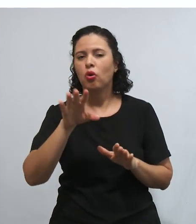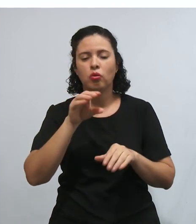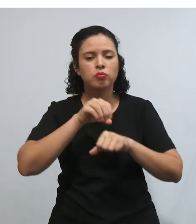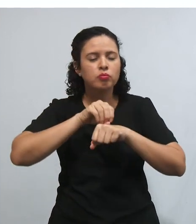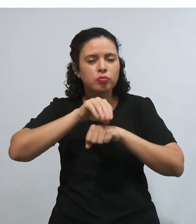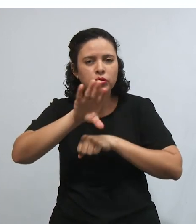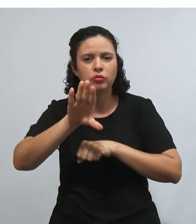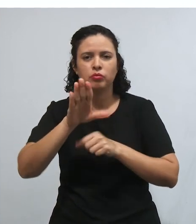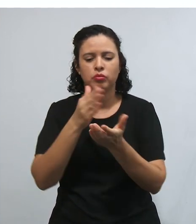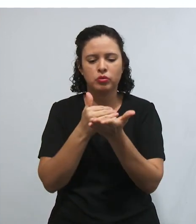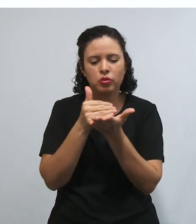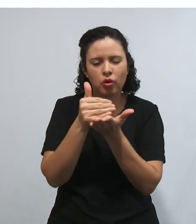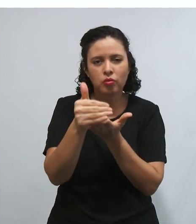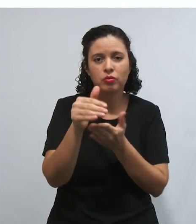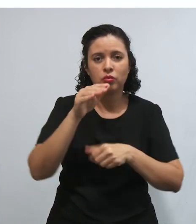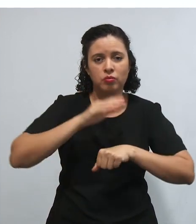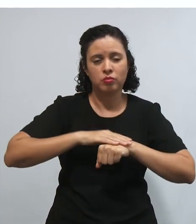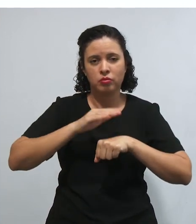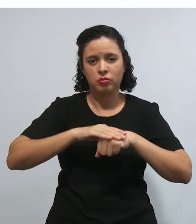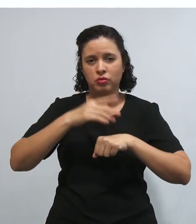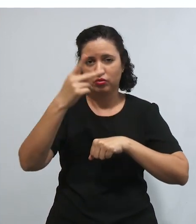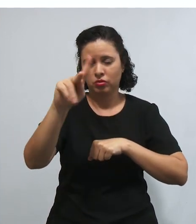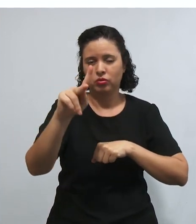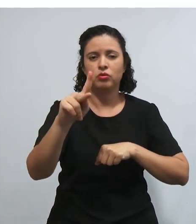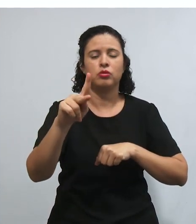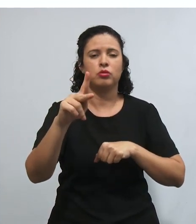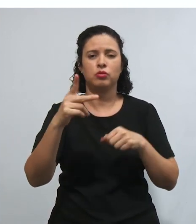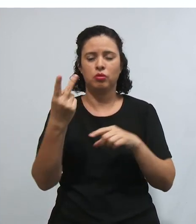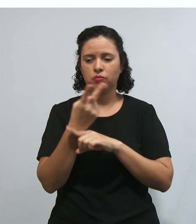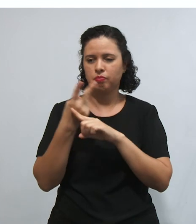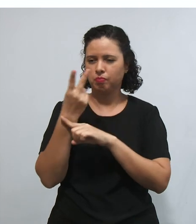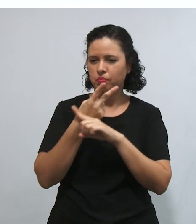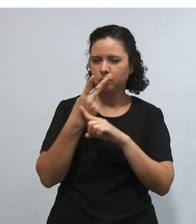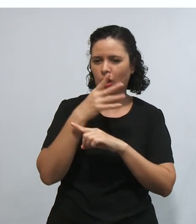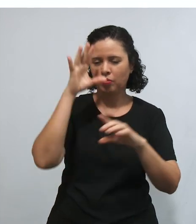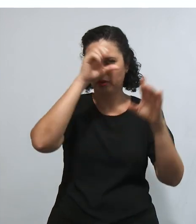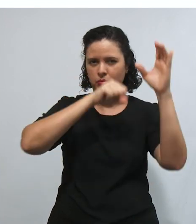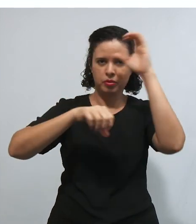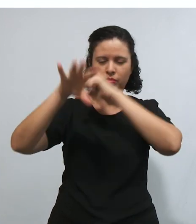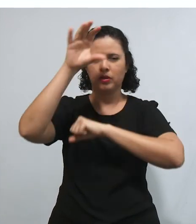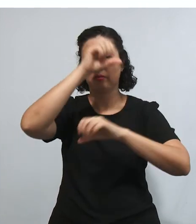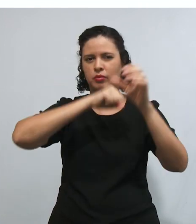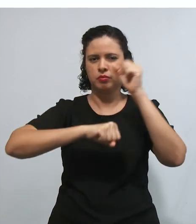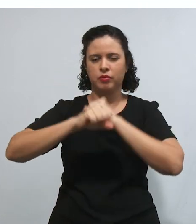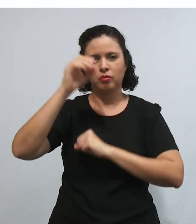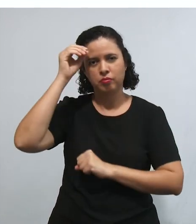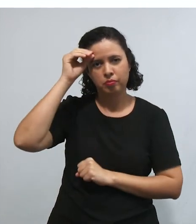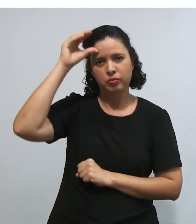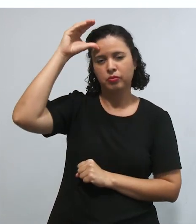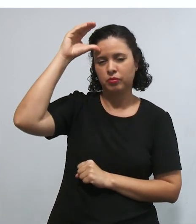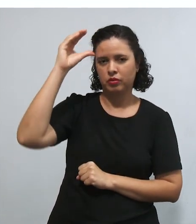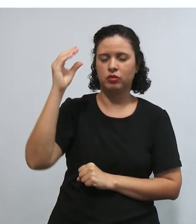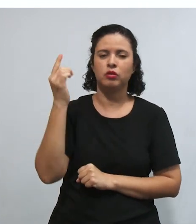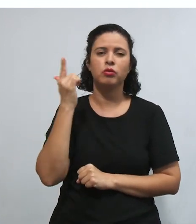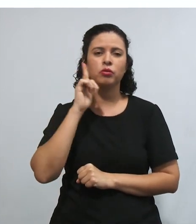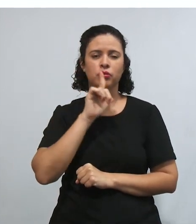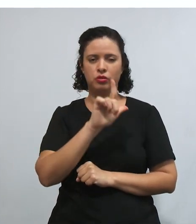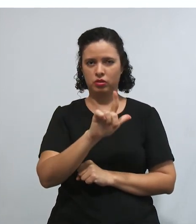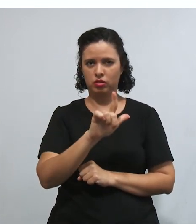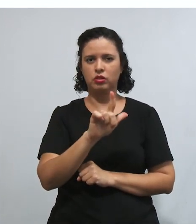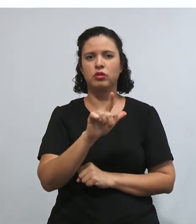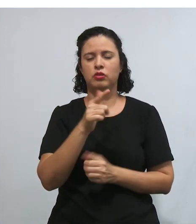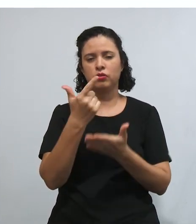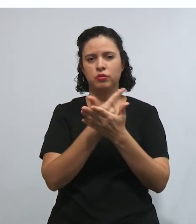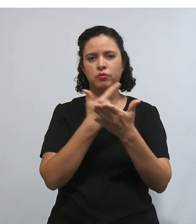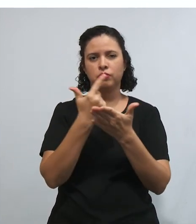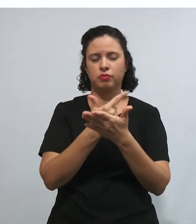É muito importante vocês seguirem essas orientações para, de fato, conseguirem conduzir os estudos lá nos